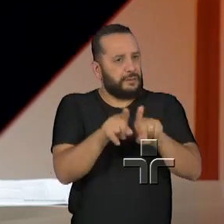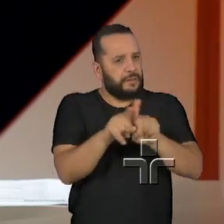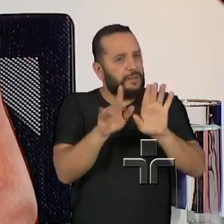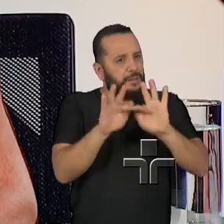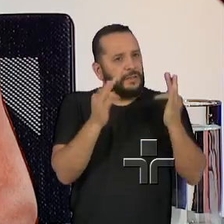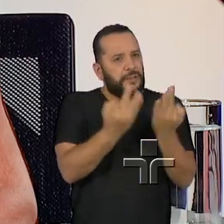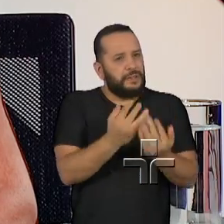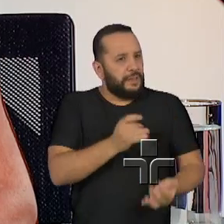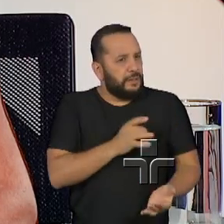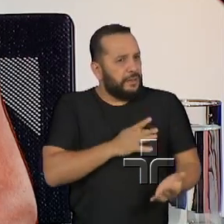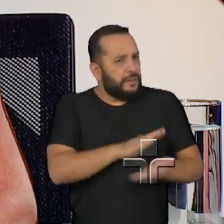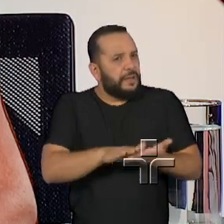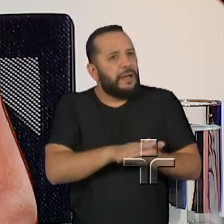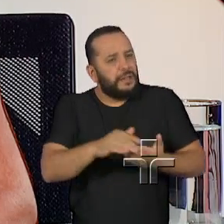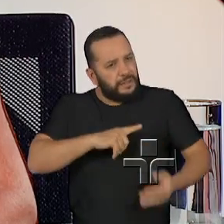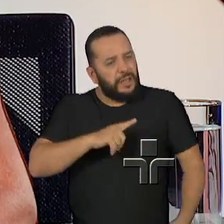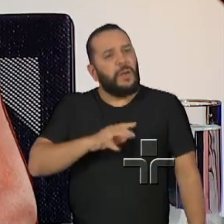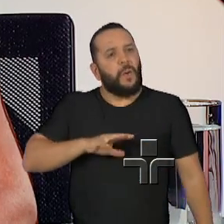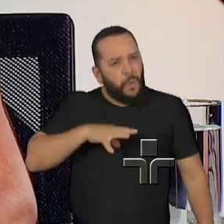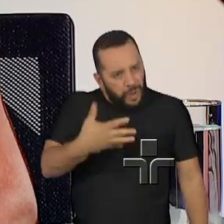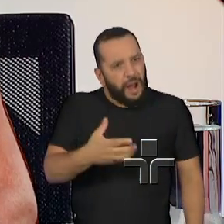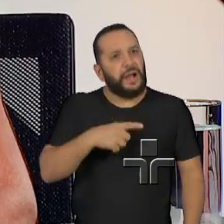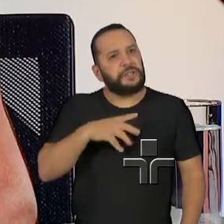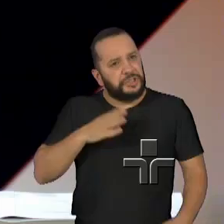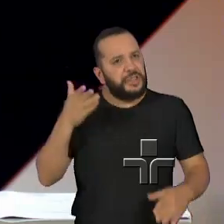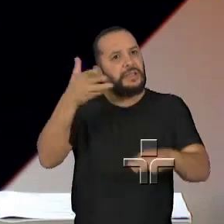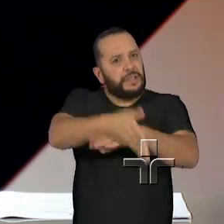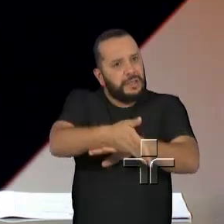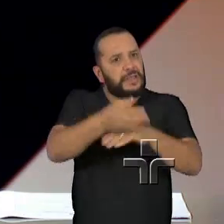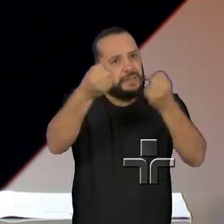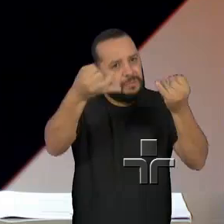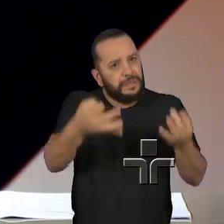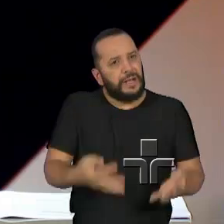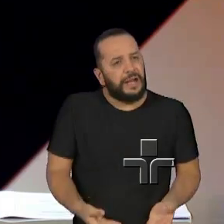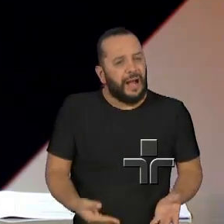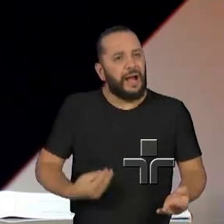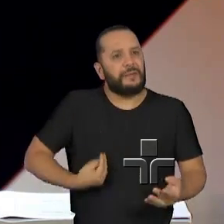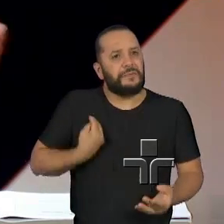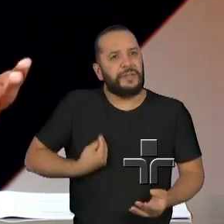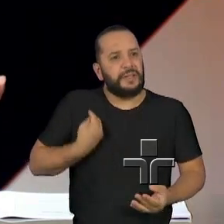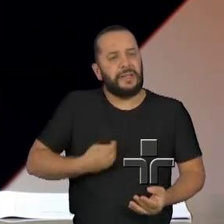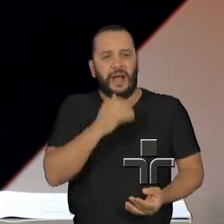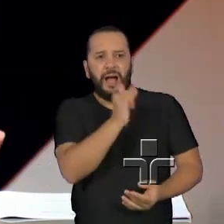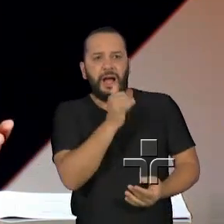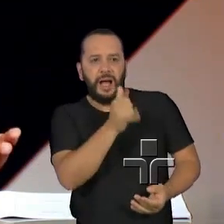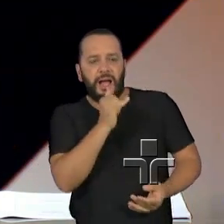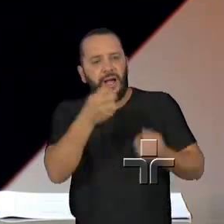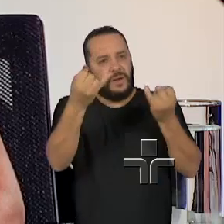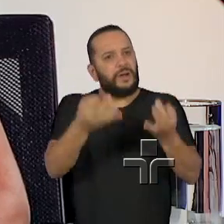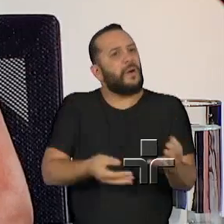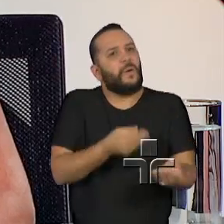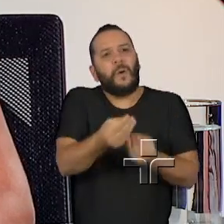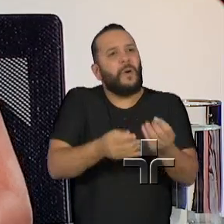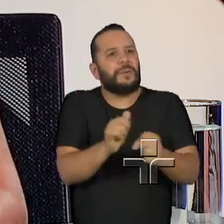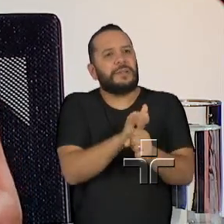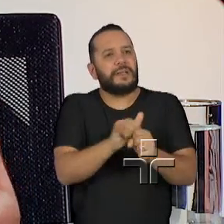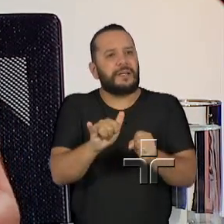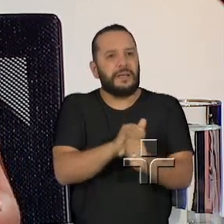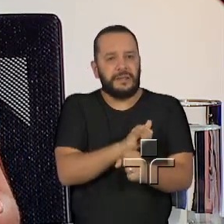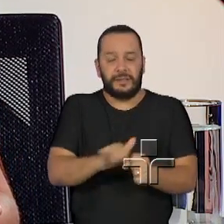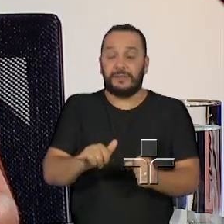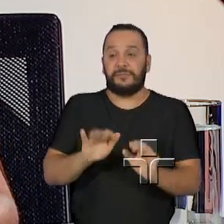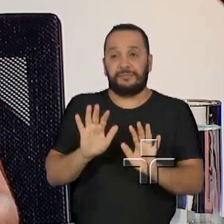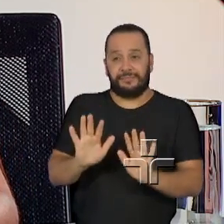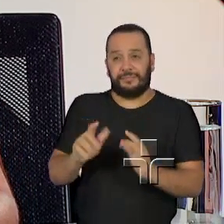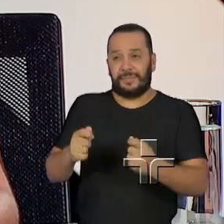tenham medo, que eles tenham coragem de vir, de falar, né, tem que ser uma outra abordagem, né? Criar espaços